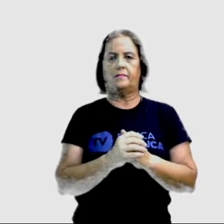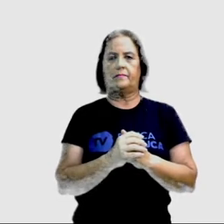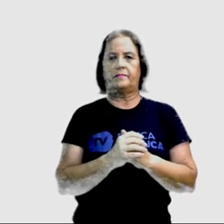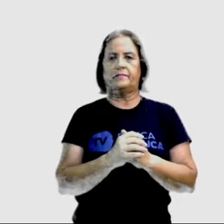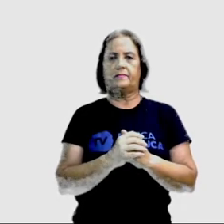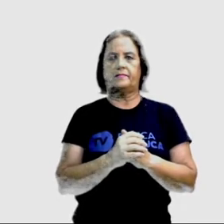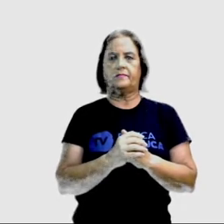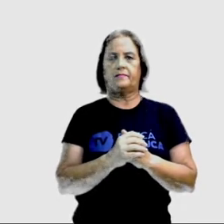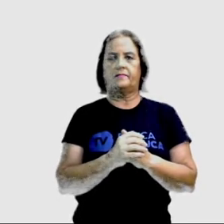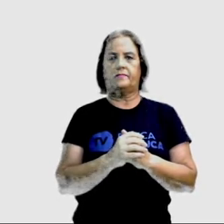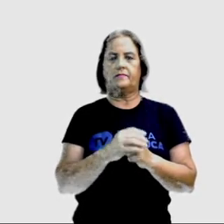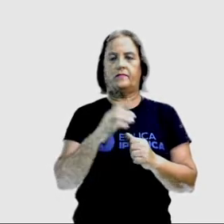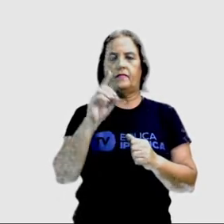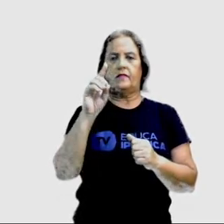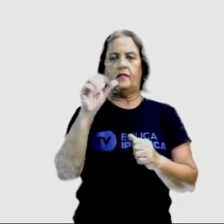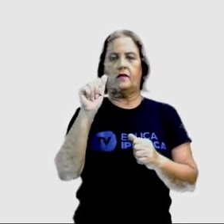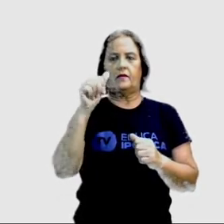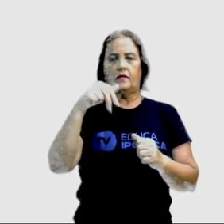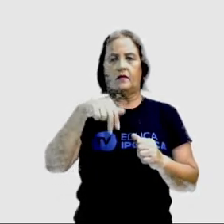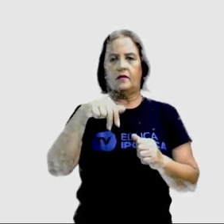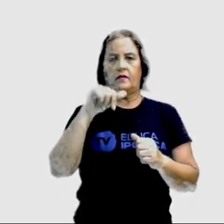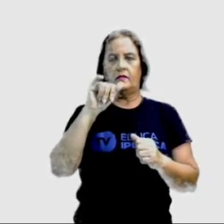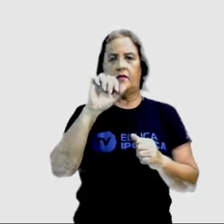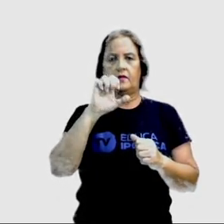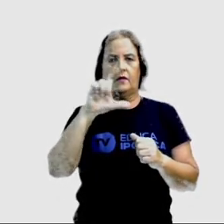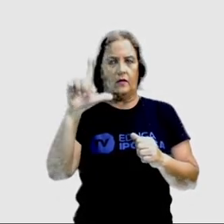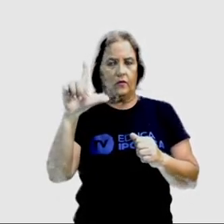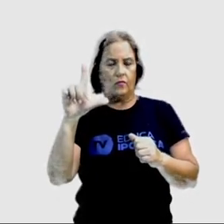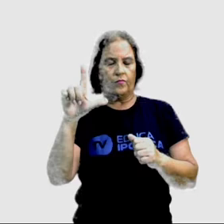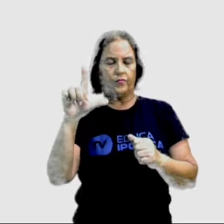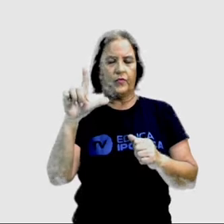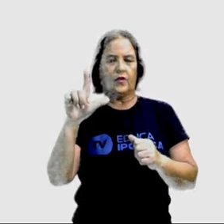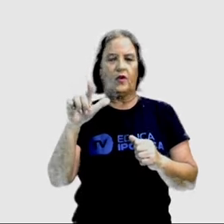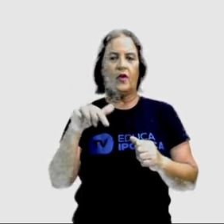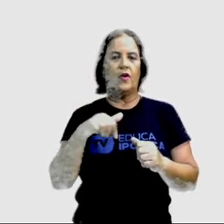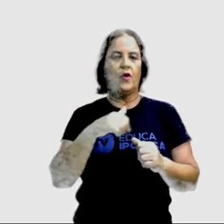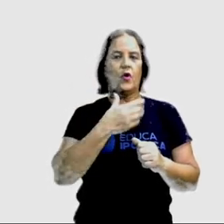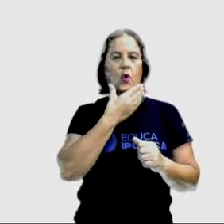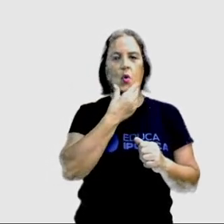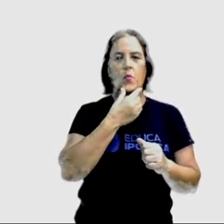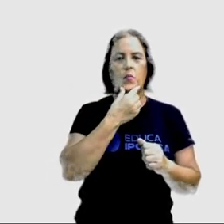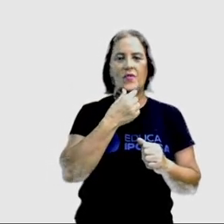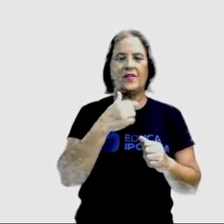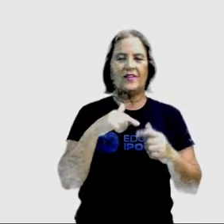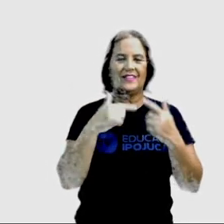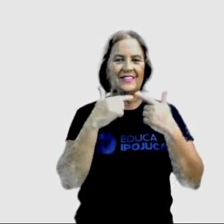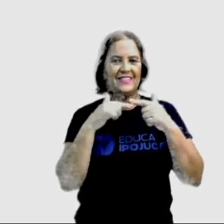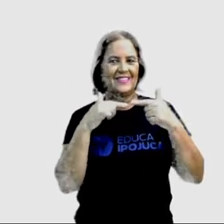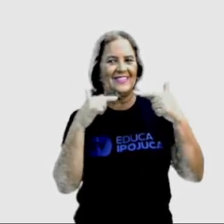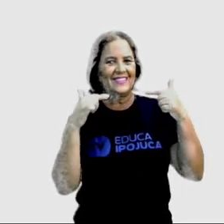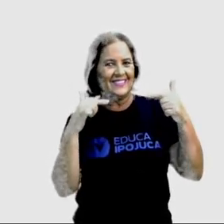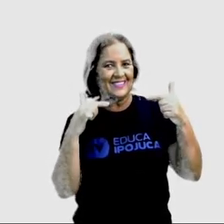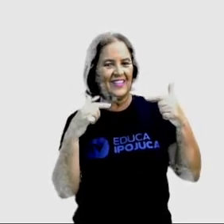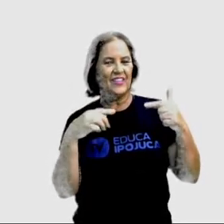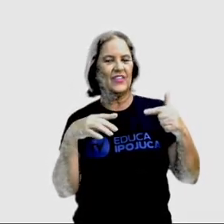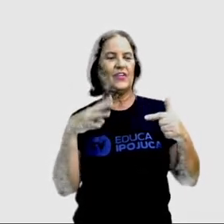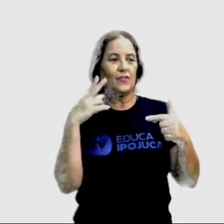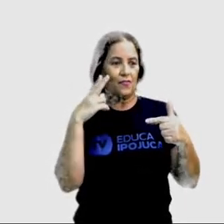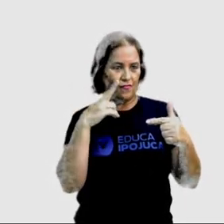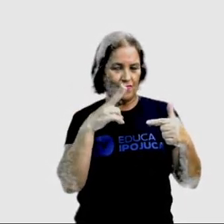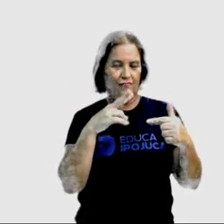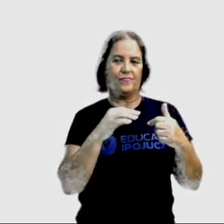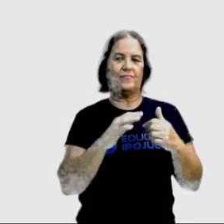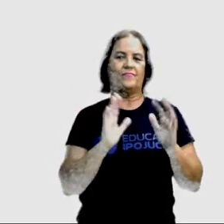seen. Daniel, ele é o cara mais engraçado que eu já vi. Bob is the craziest